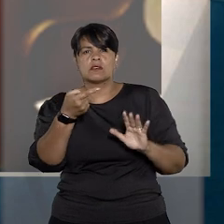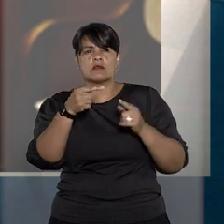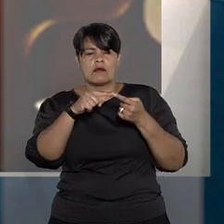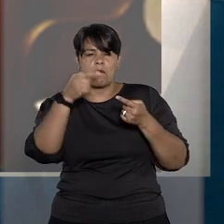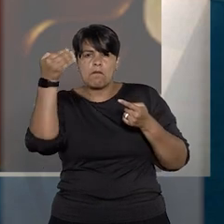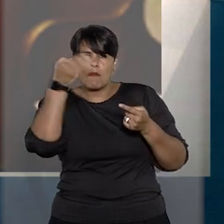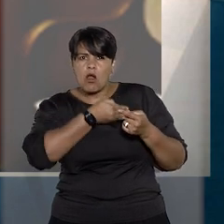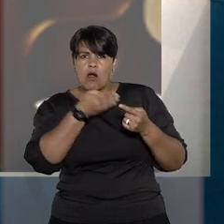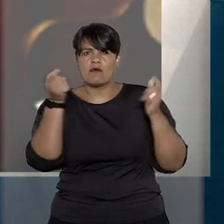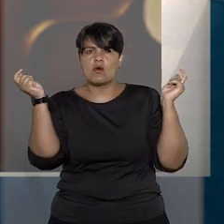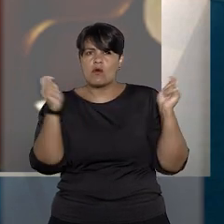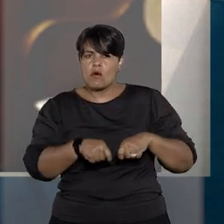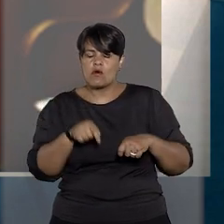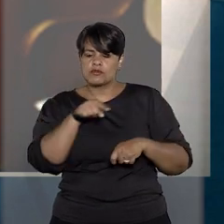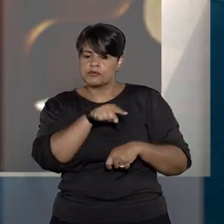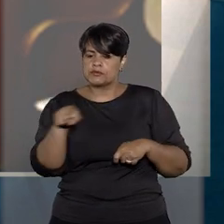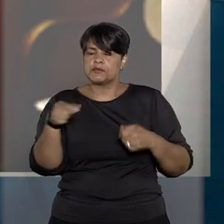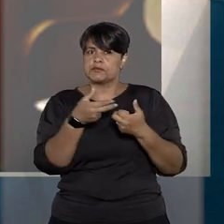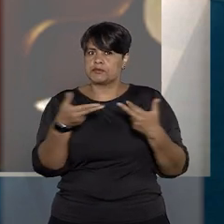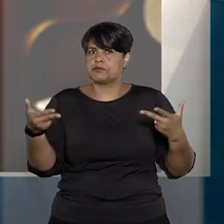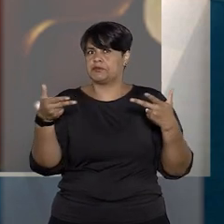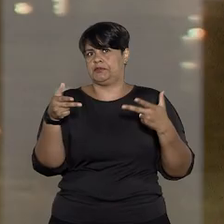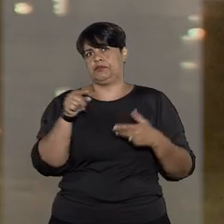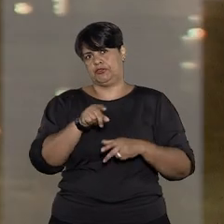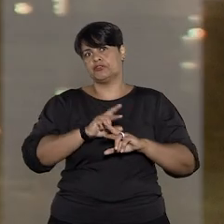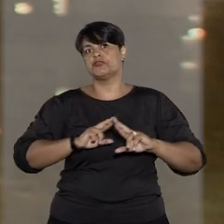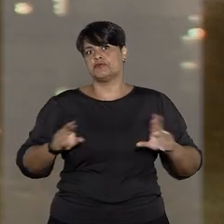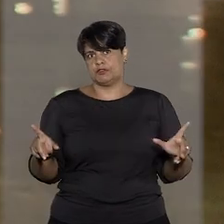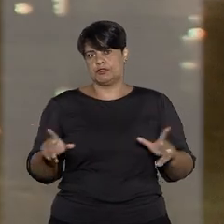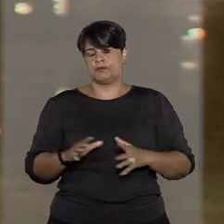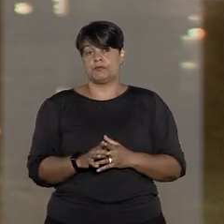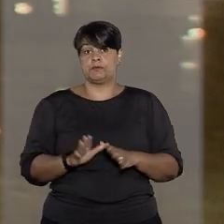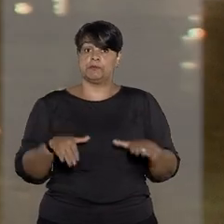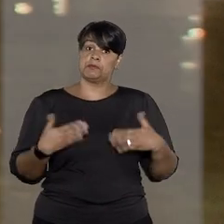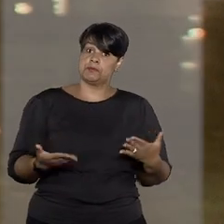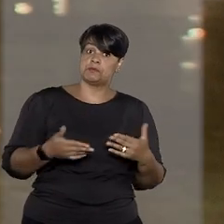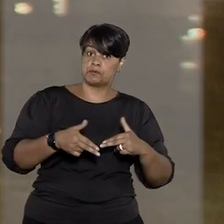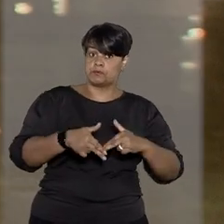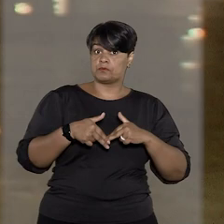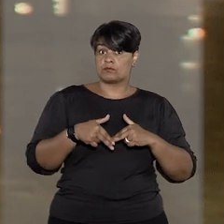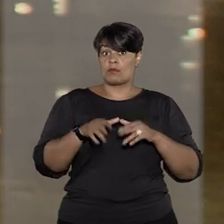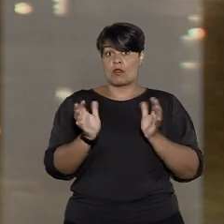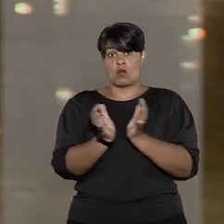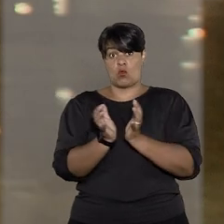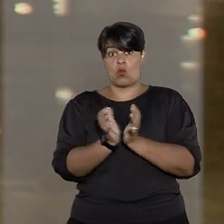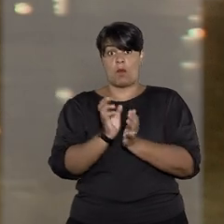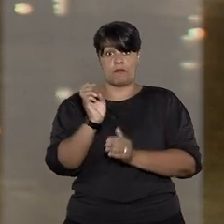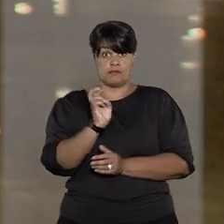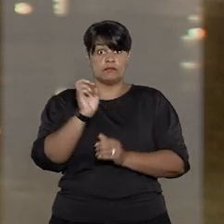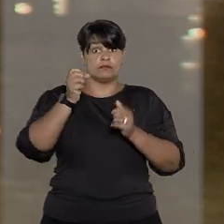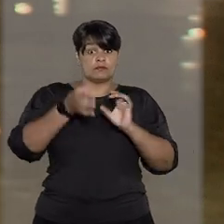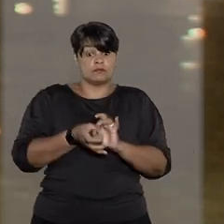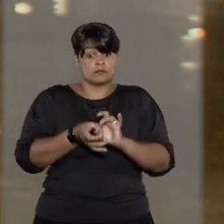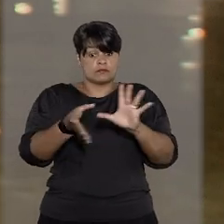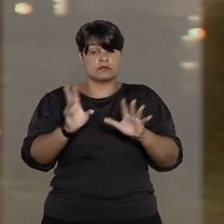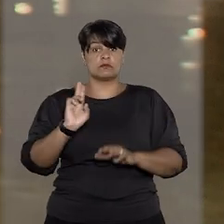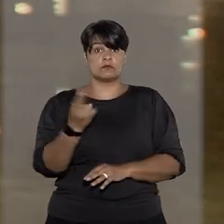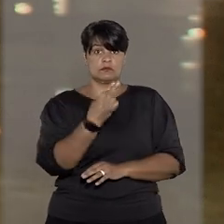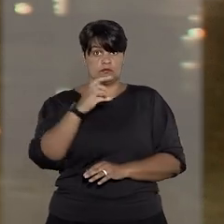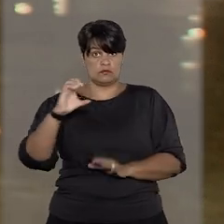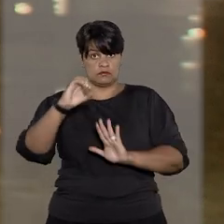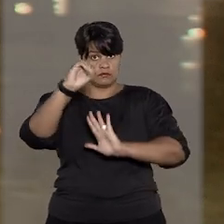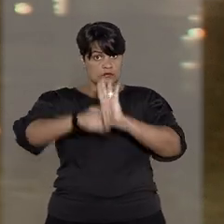capazes de sustentar essa situação excepcional. Foi com esse entendimento que a turma concedeu abescorpos de ofício